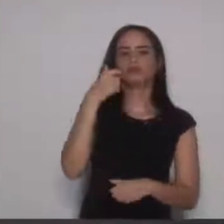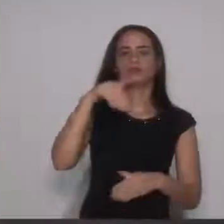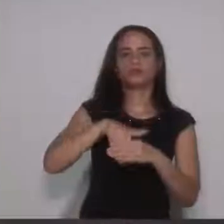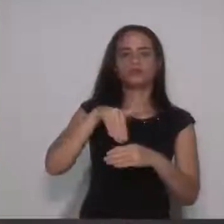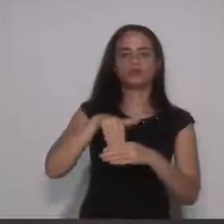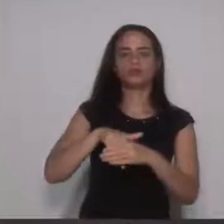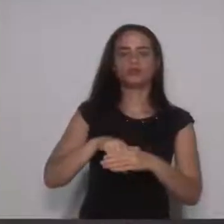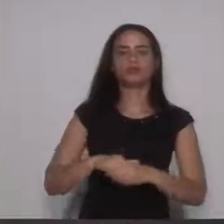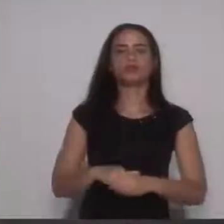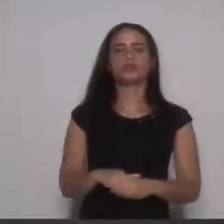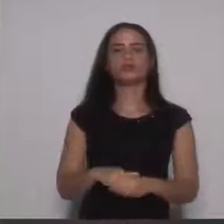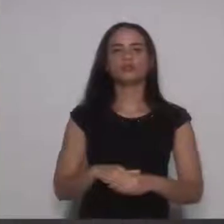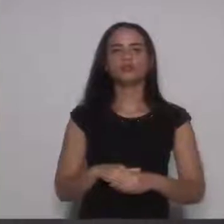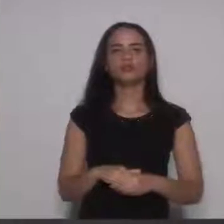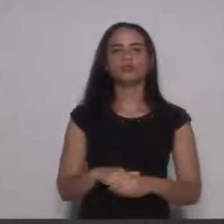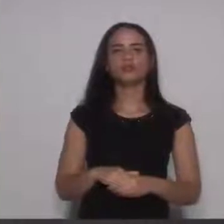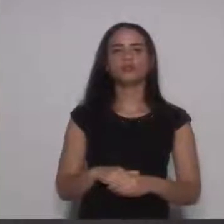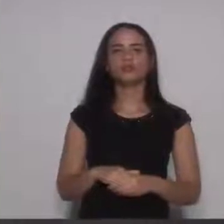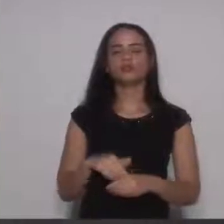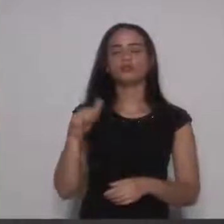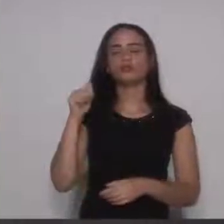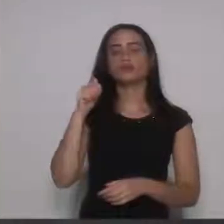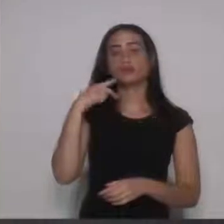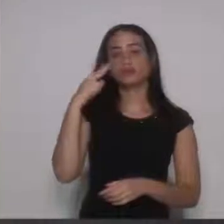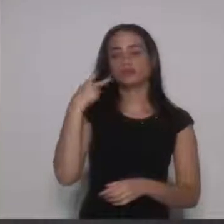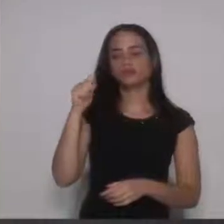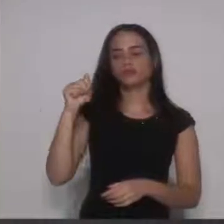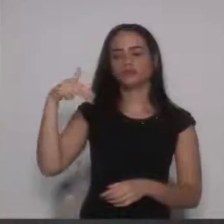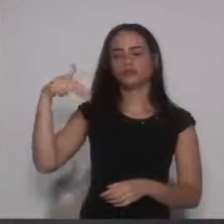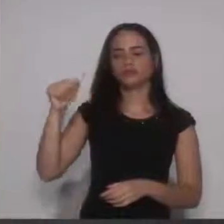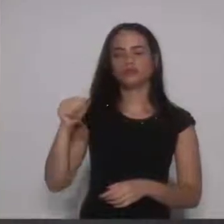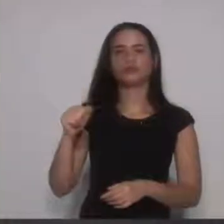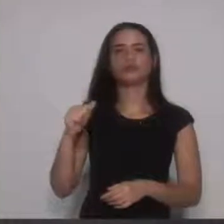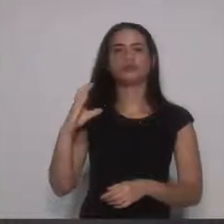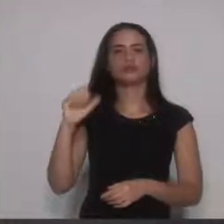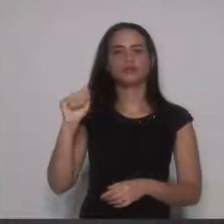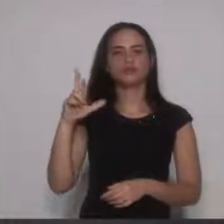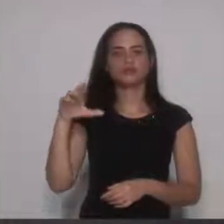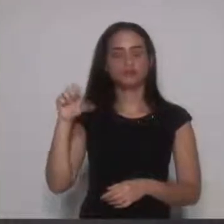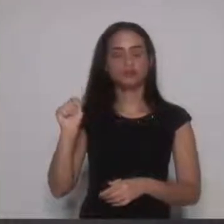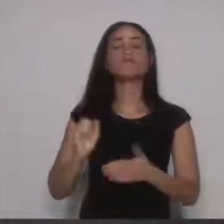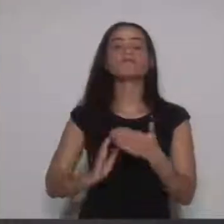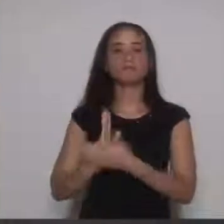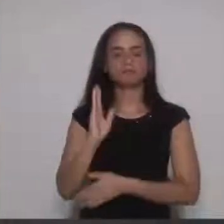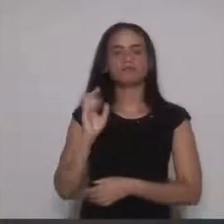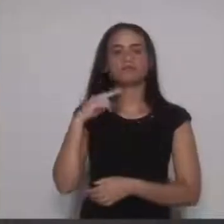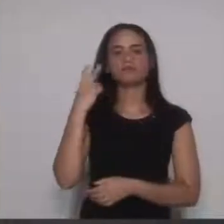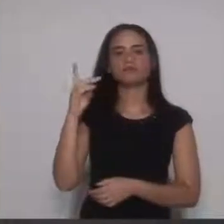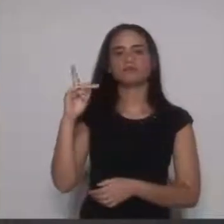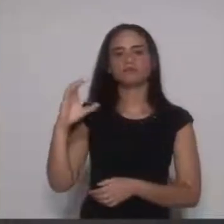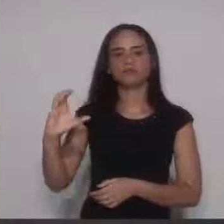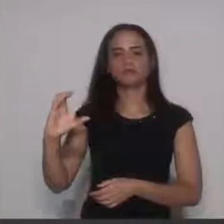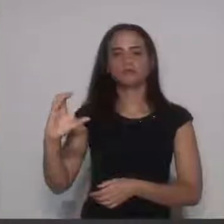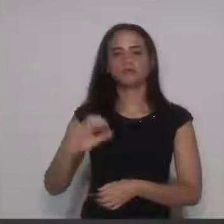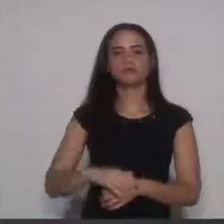nominal. Vereador Ana Genezine, vereador Carlos Florentino, aprovo, vereador Adson PC,